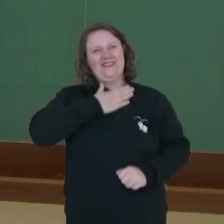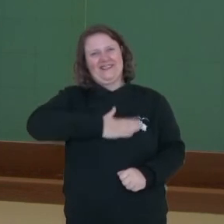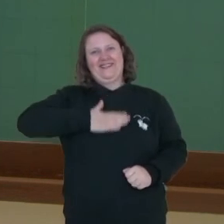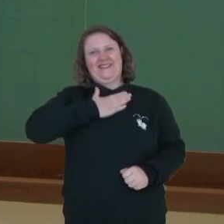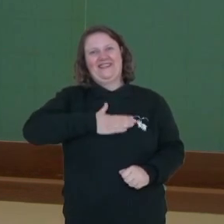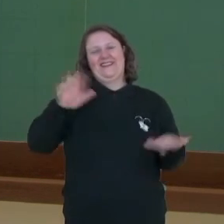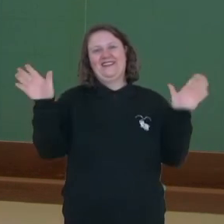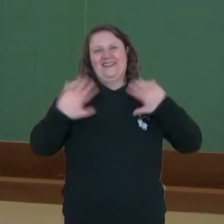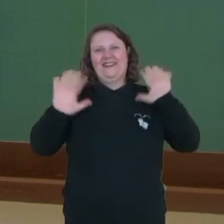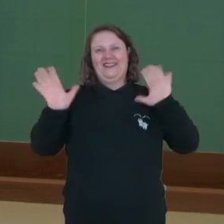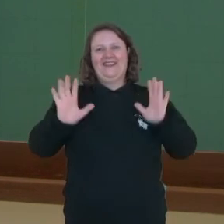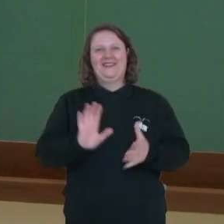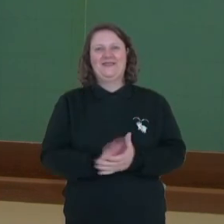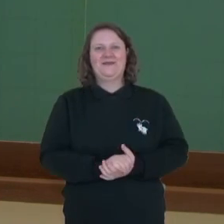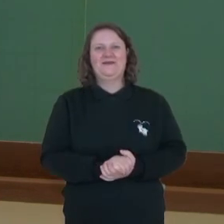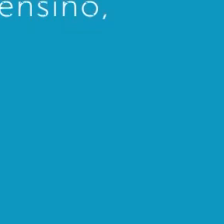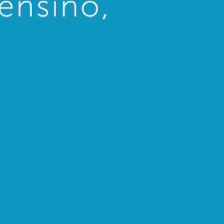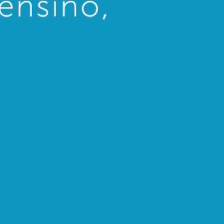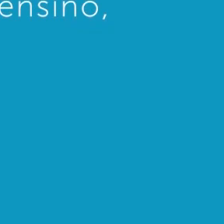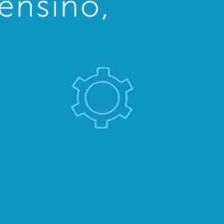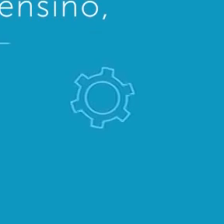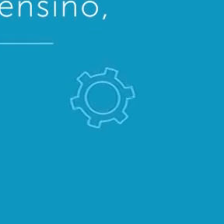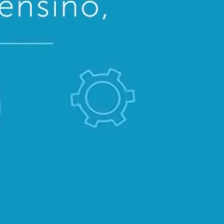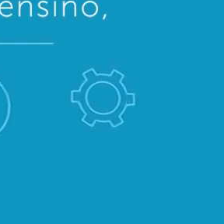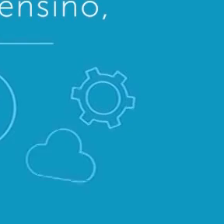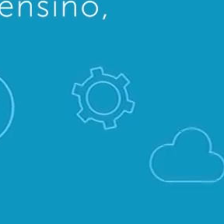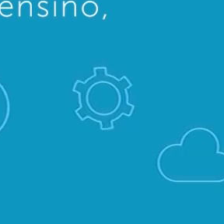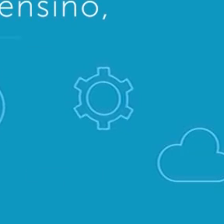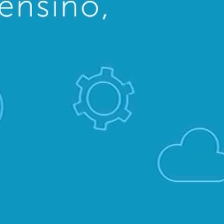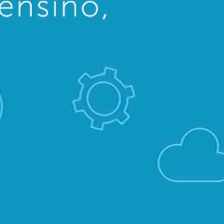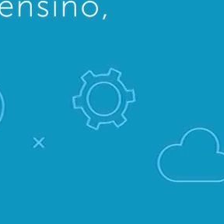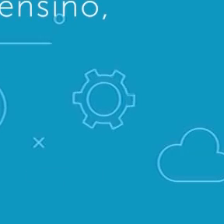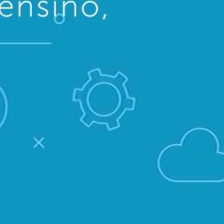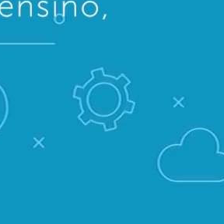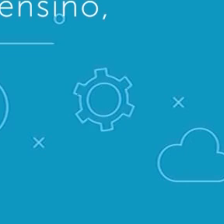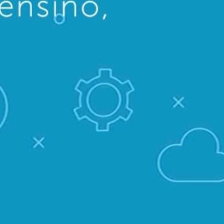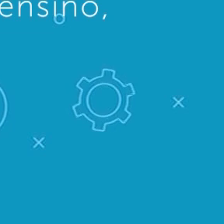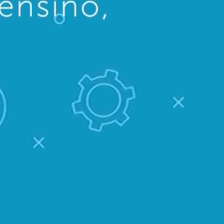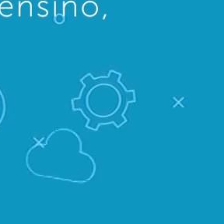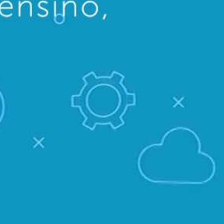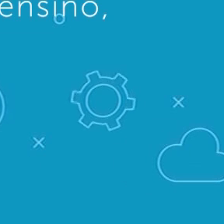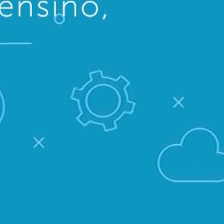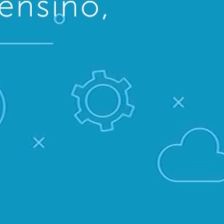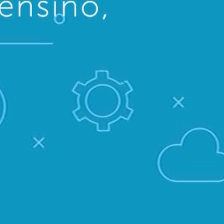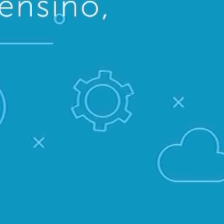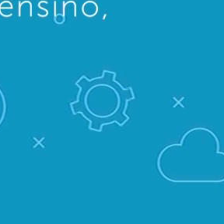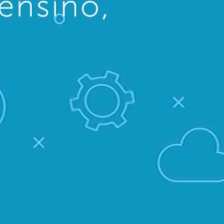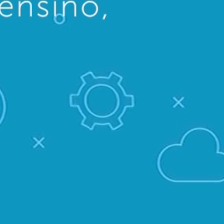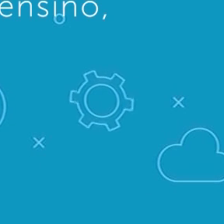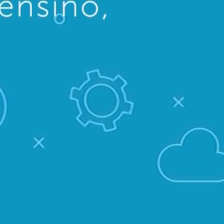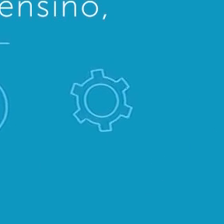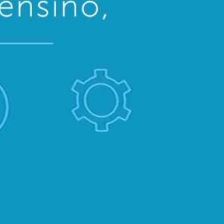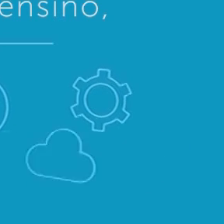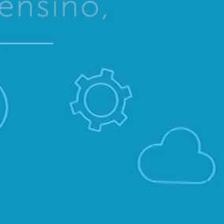breve! Tchau! Tchau! Tchau! Tchau! Tchau! Tchau!